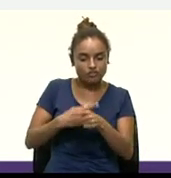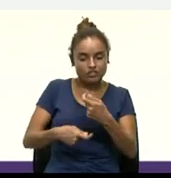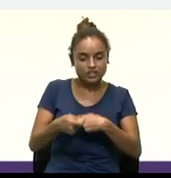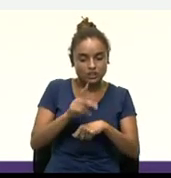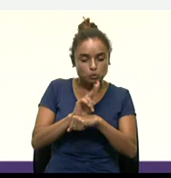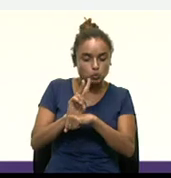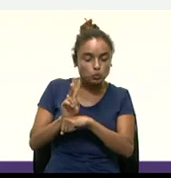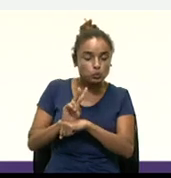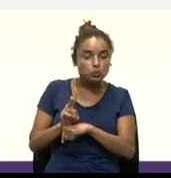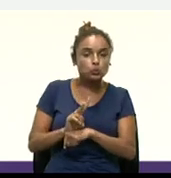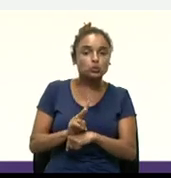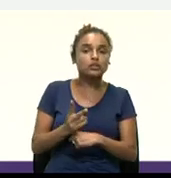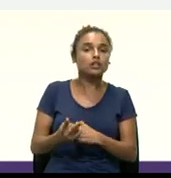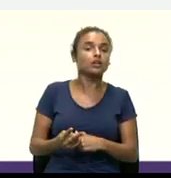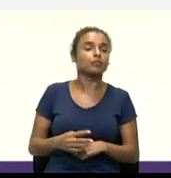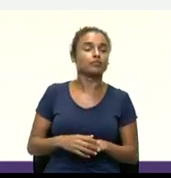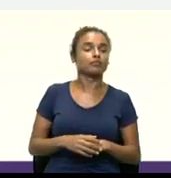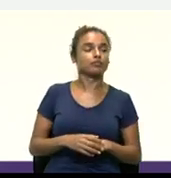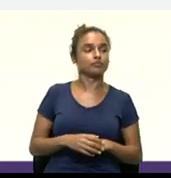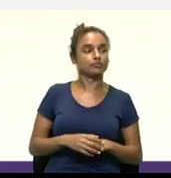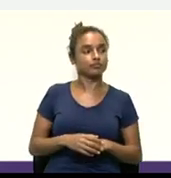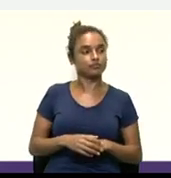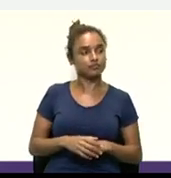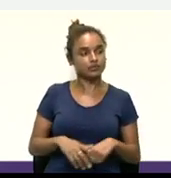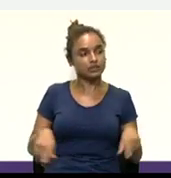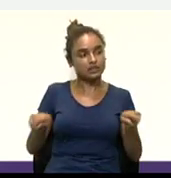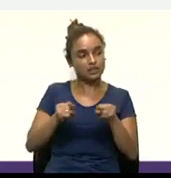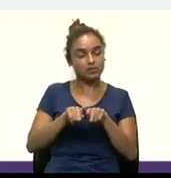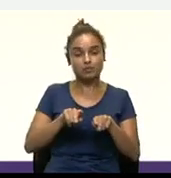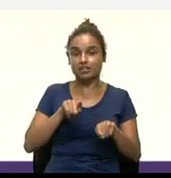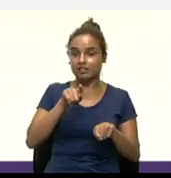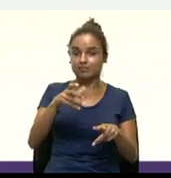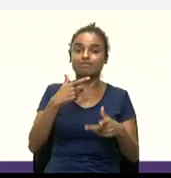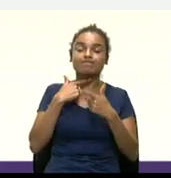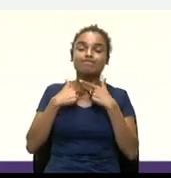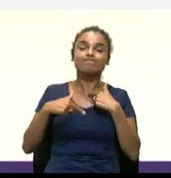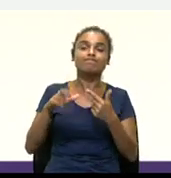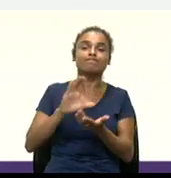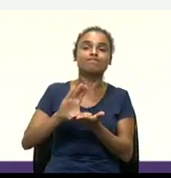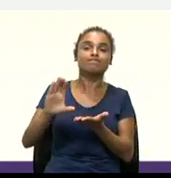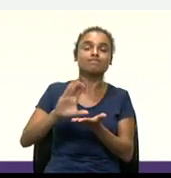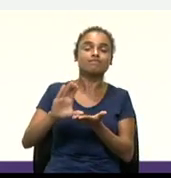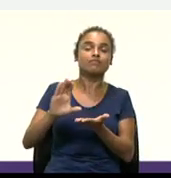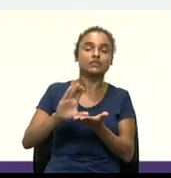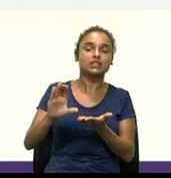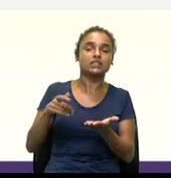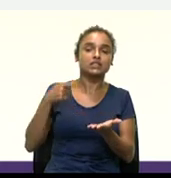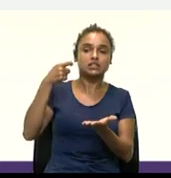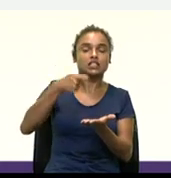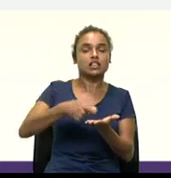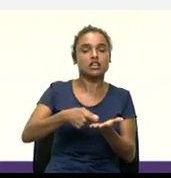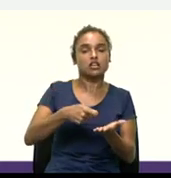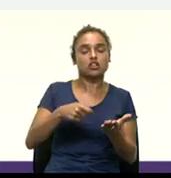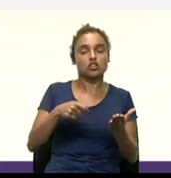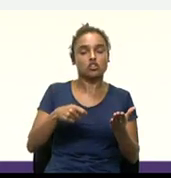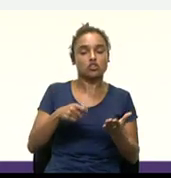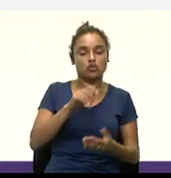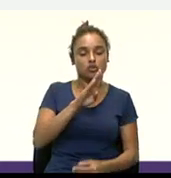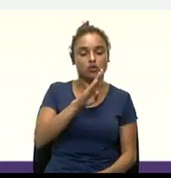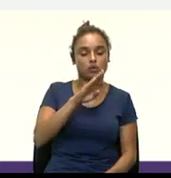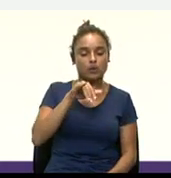até para quem, né? Pense em fazer um investimento na moeda virtual no Bitcoin.